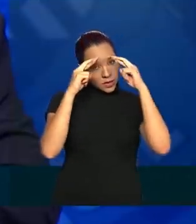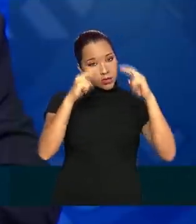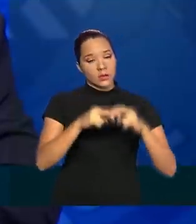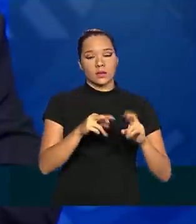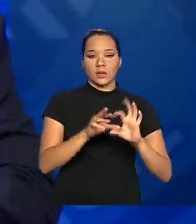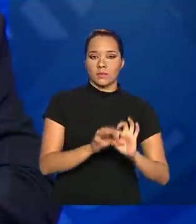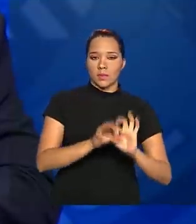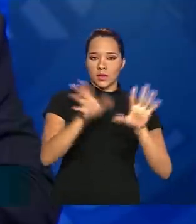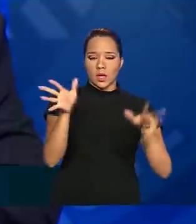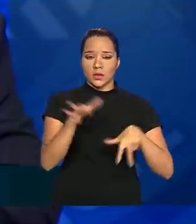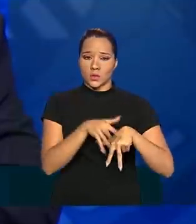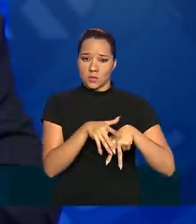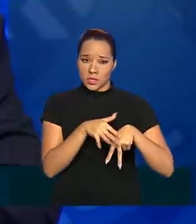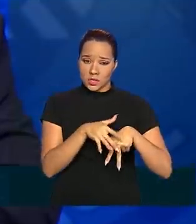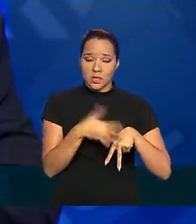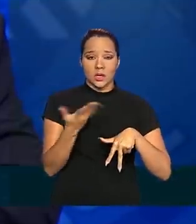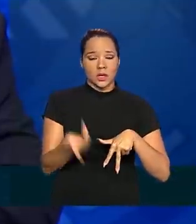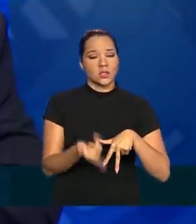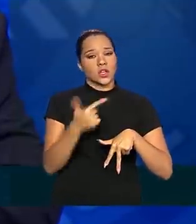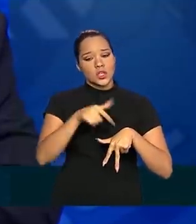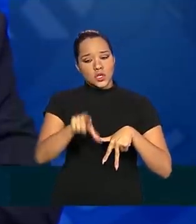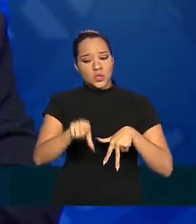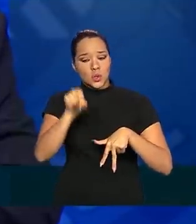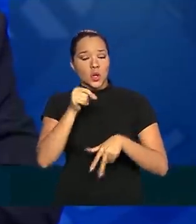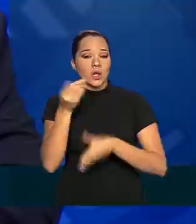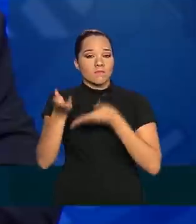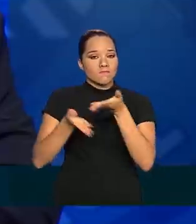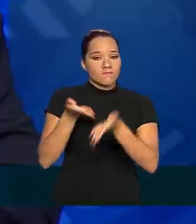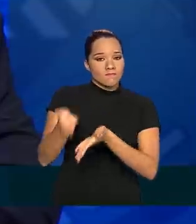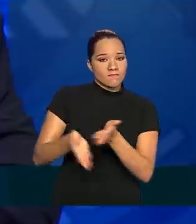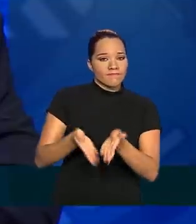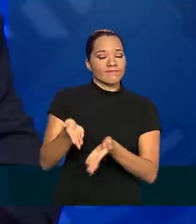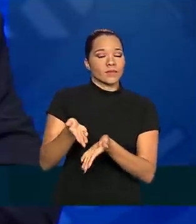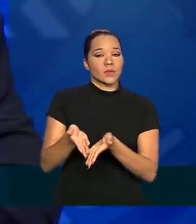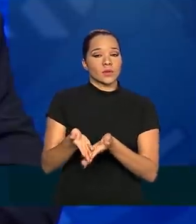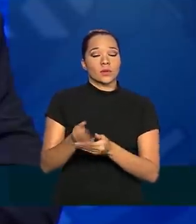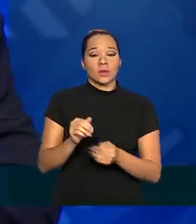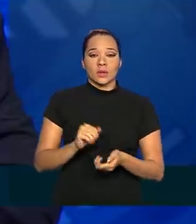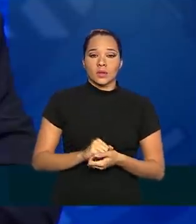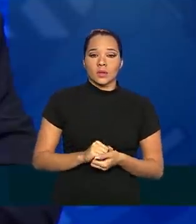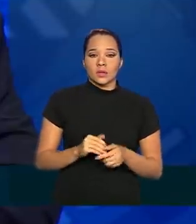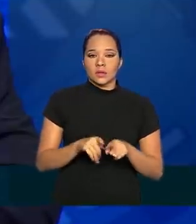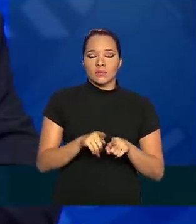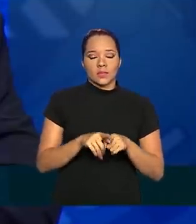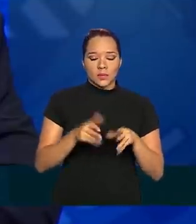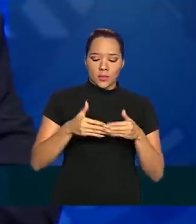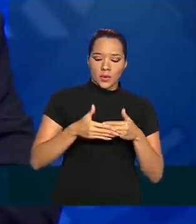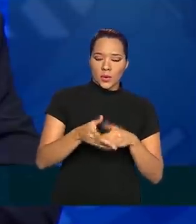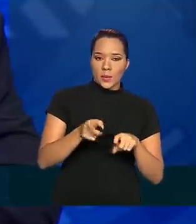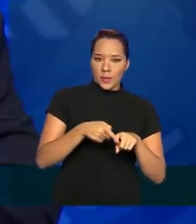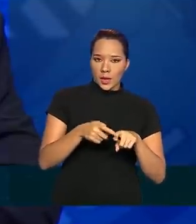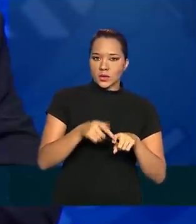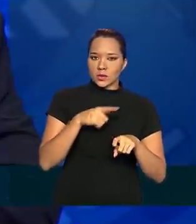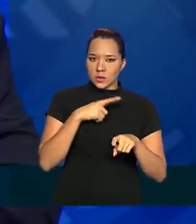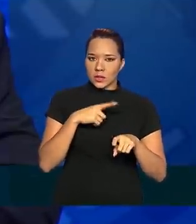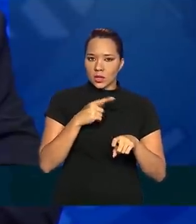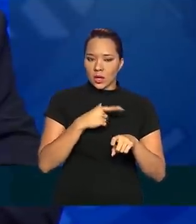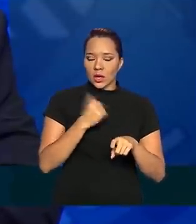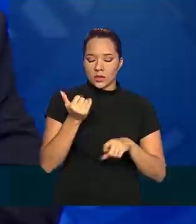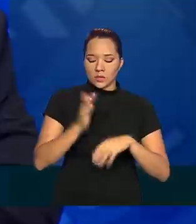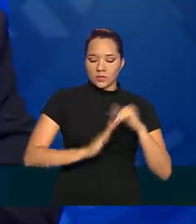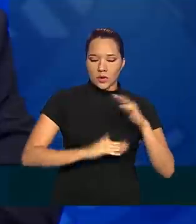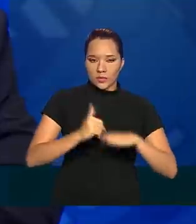liberdade do paciente em optar pela terapia e a prerrogativa que o médico tem de exercer também o seu